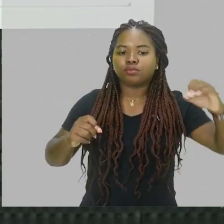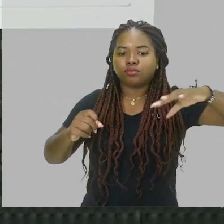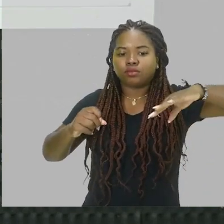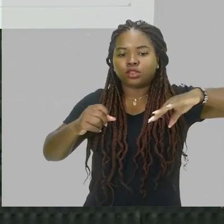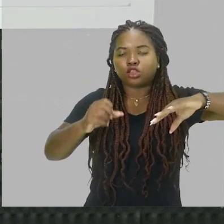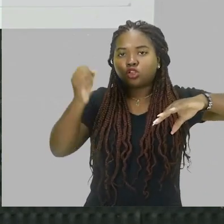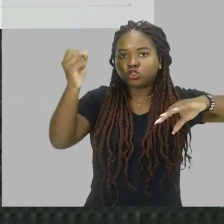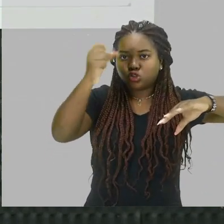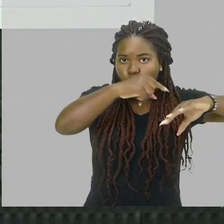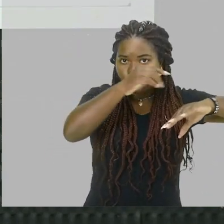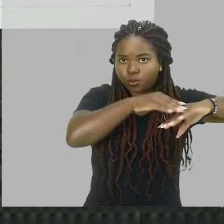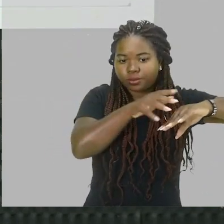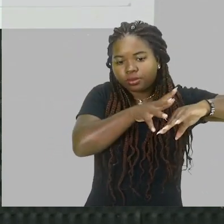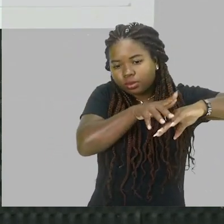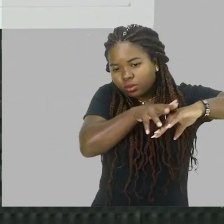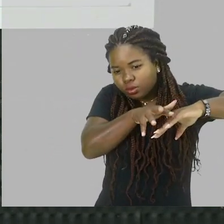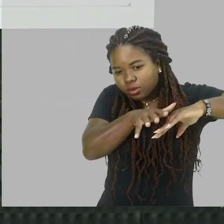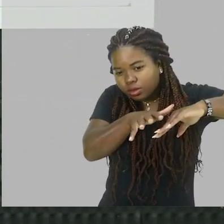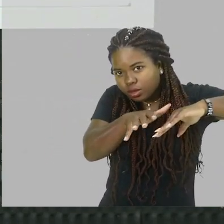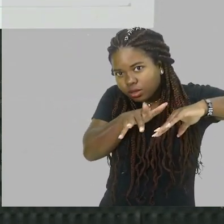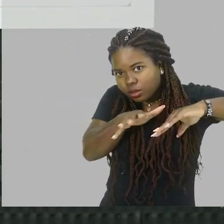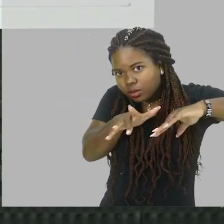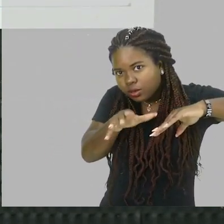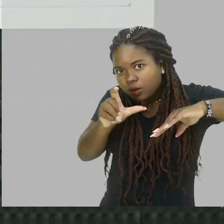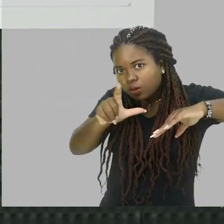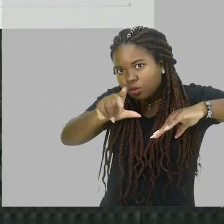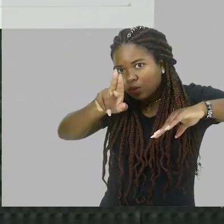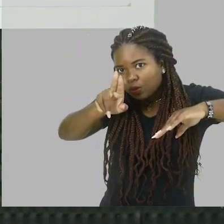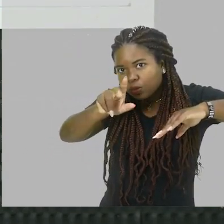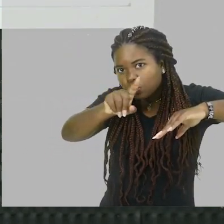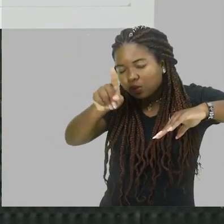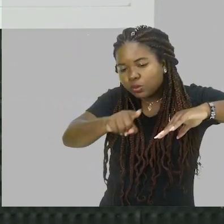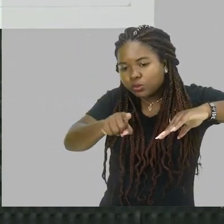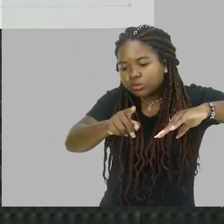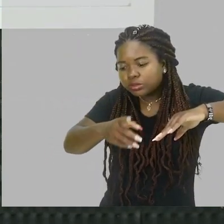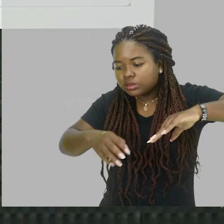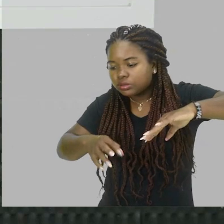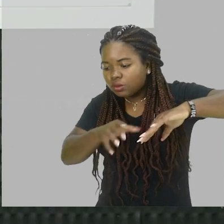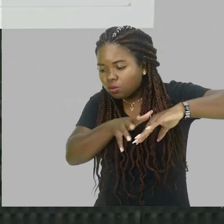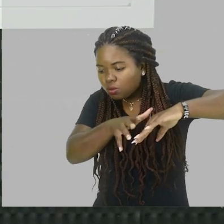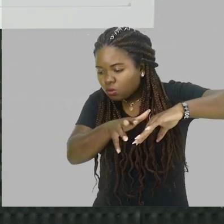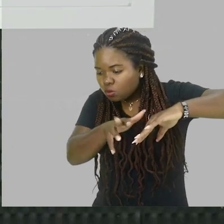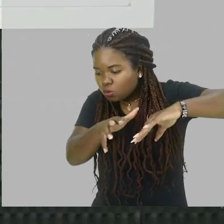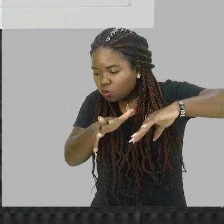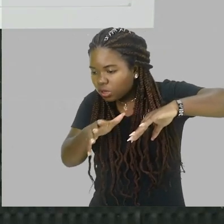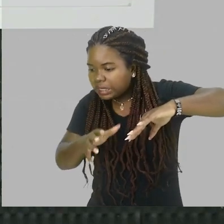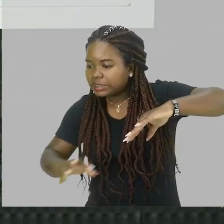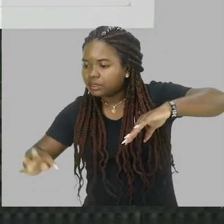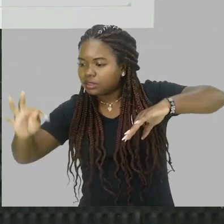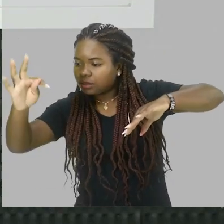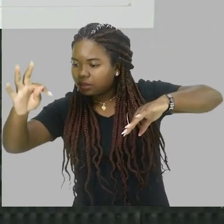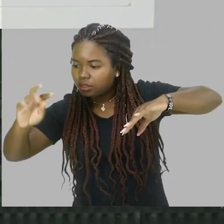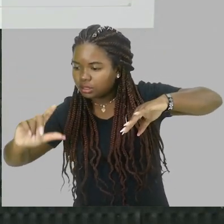aqui, na Terra e na Lua, e vai fazer, vai